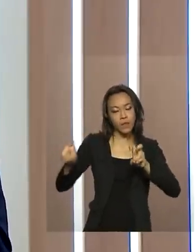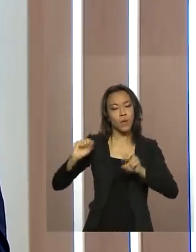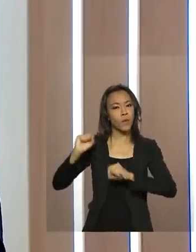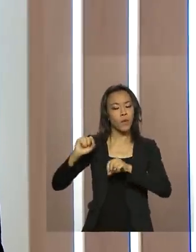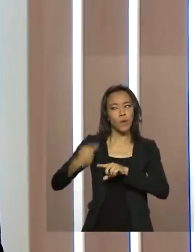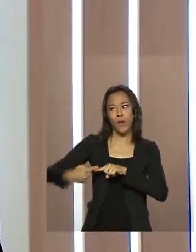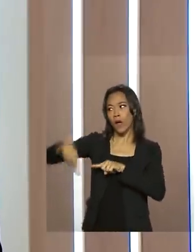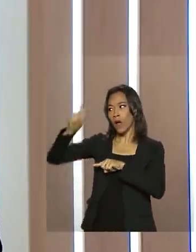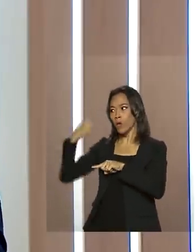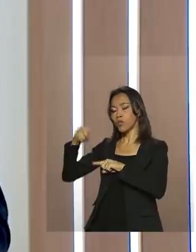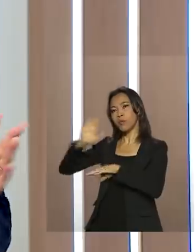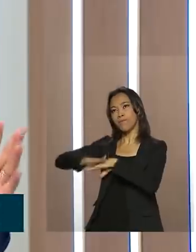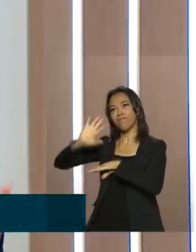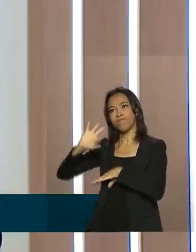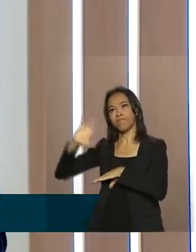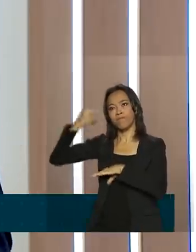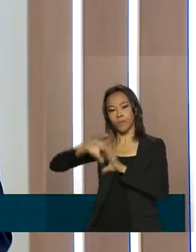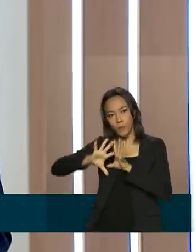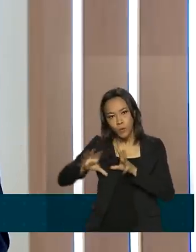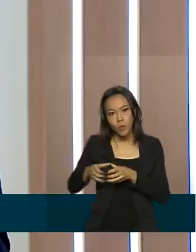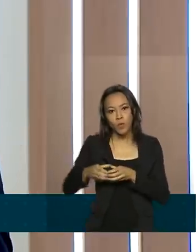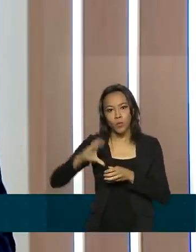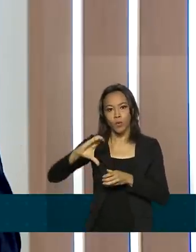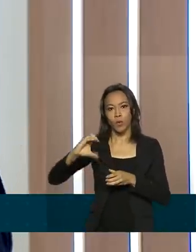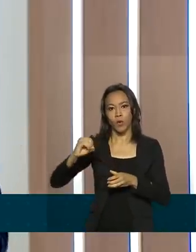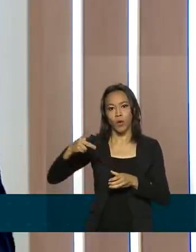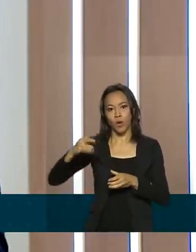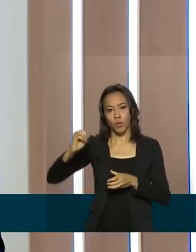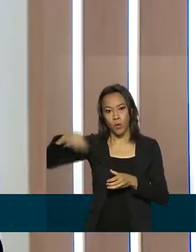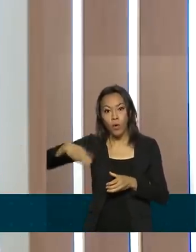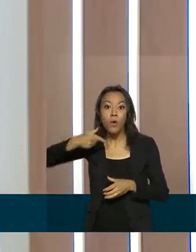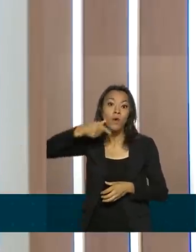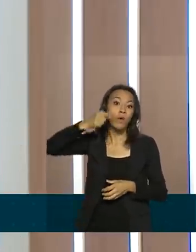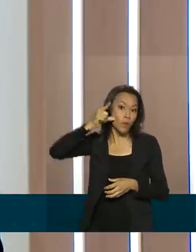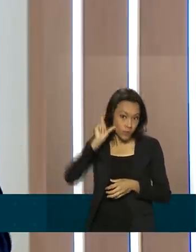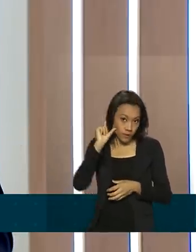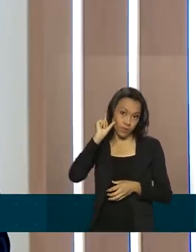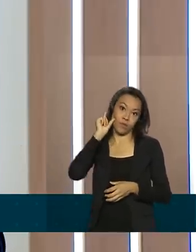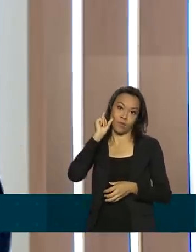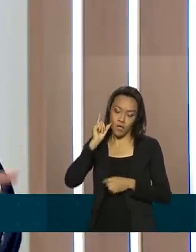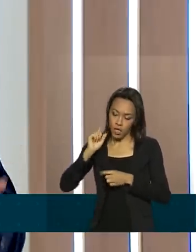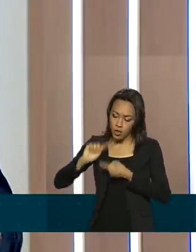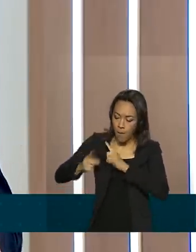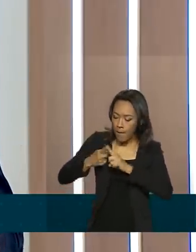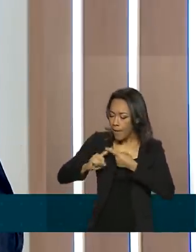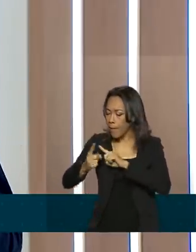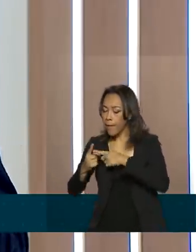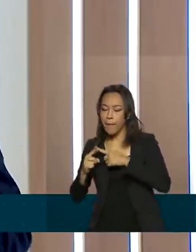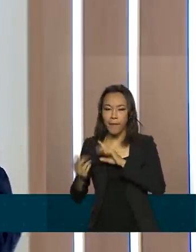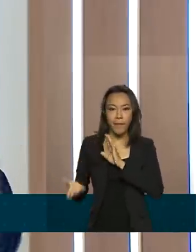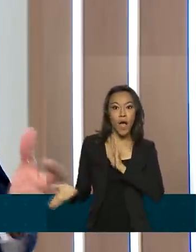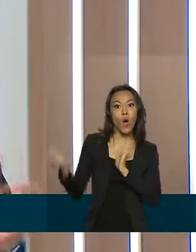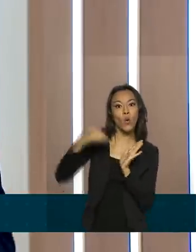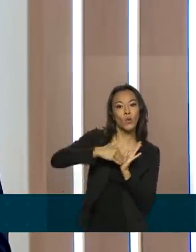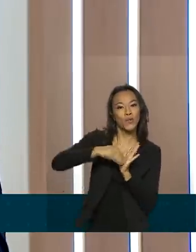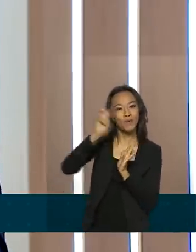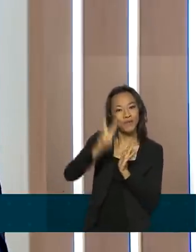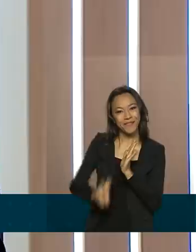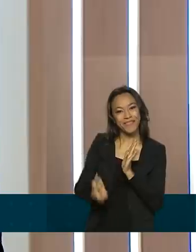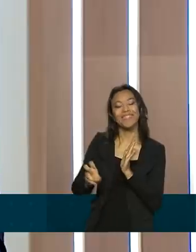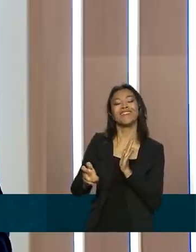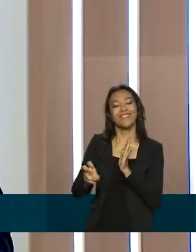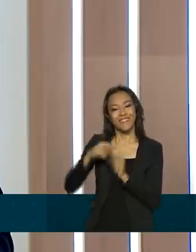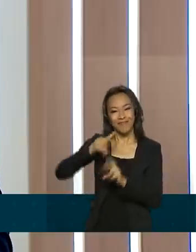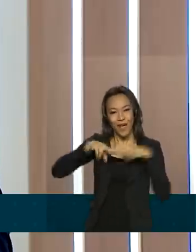decisão do COPOM. Ontem, o COPOM, que é o Conselho de Política Monetária, se reuniu pela última vez, em sua última reunião